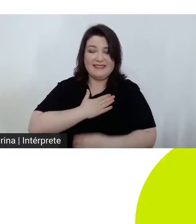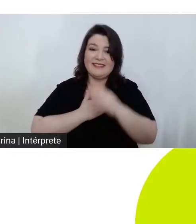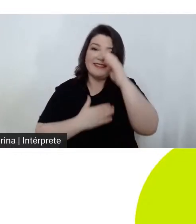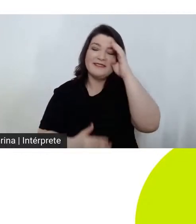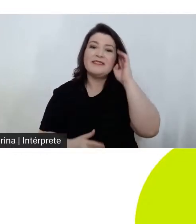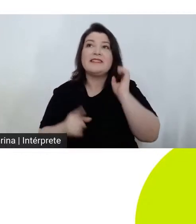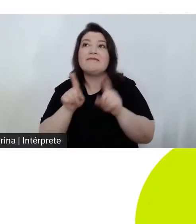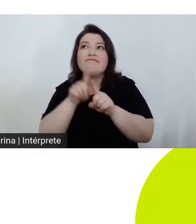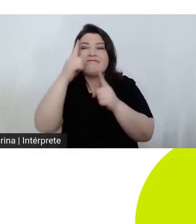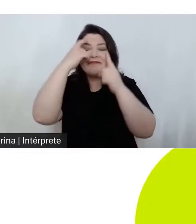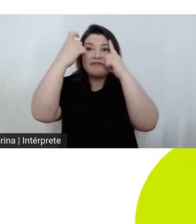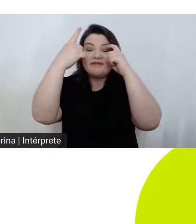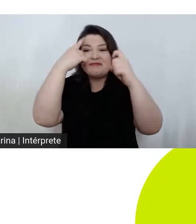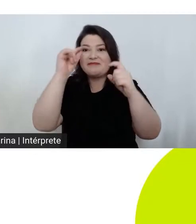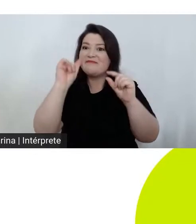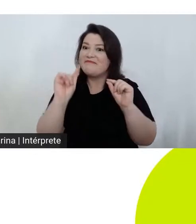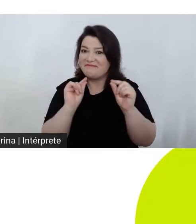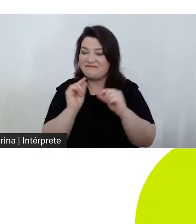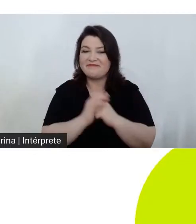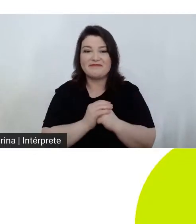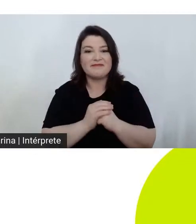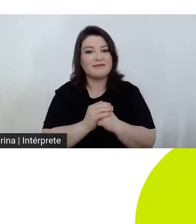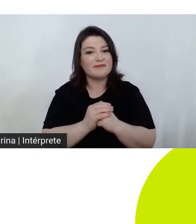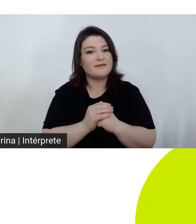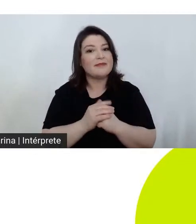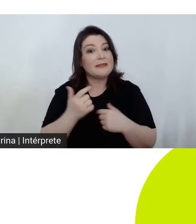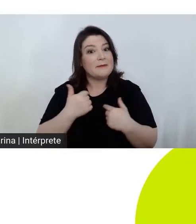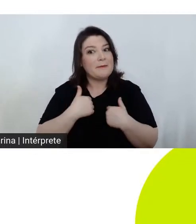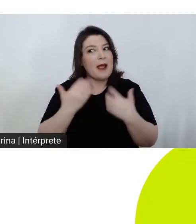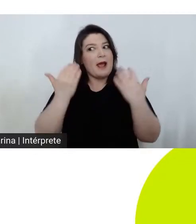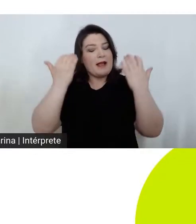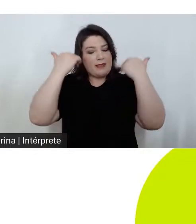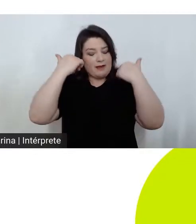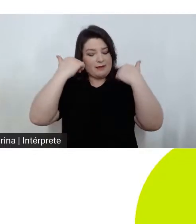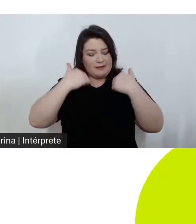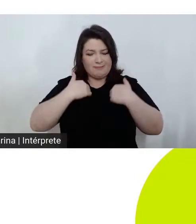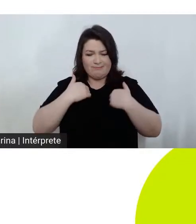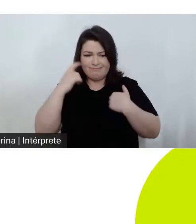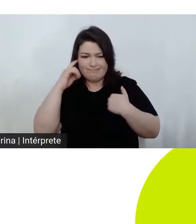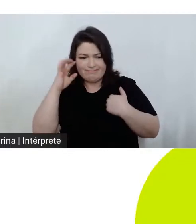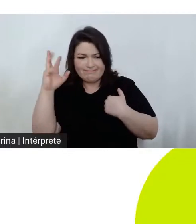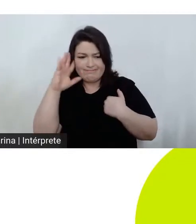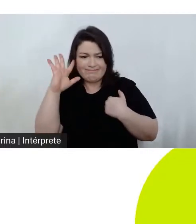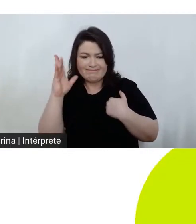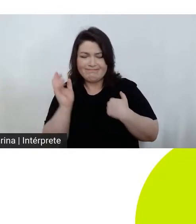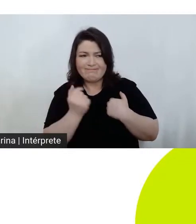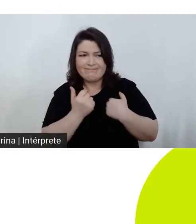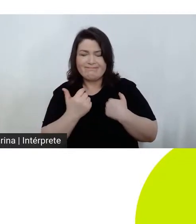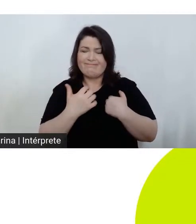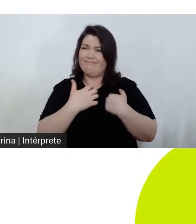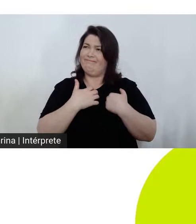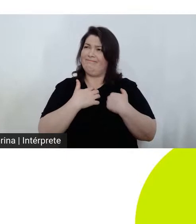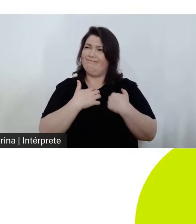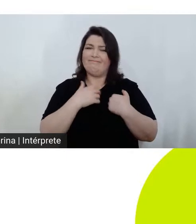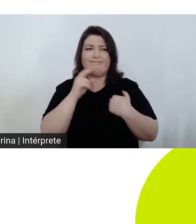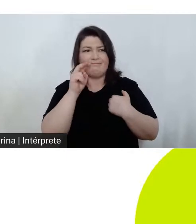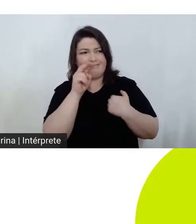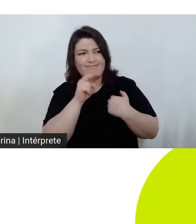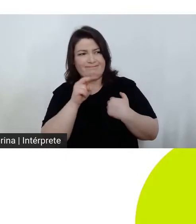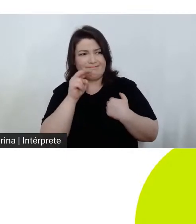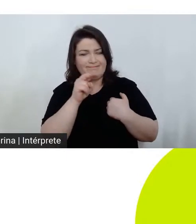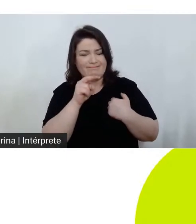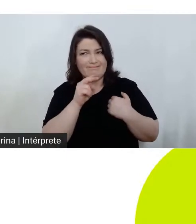E é a partir daí, desse desafio, porque ele me tocou fundamentalmente